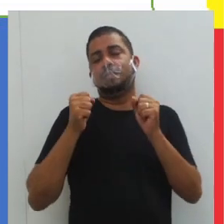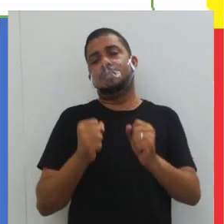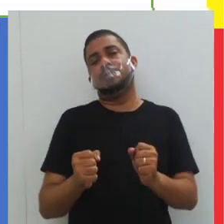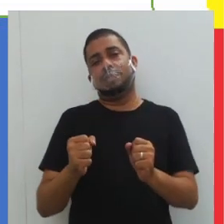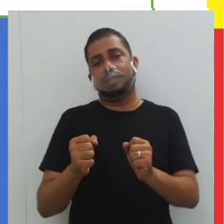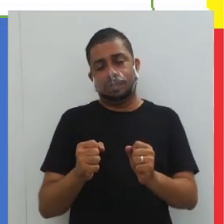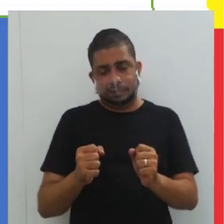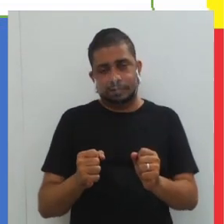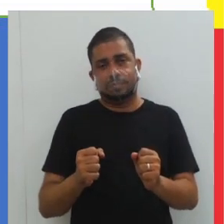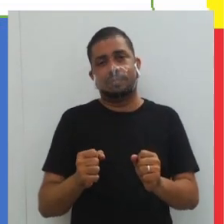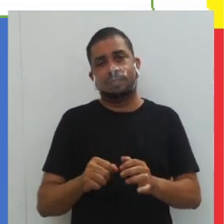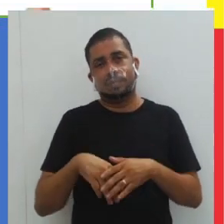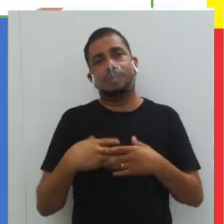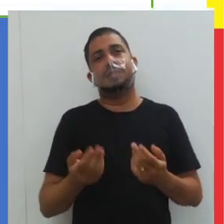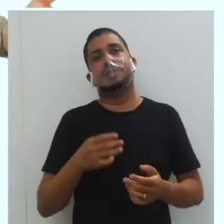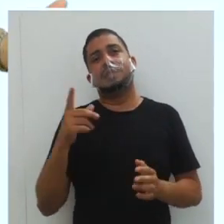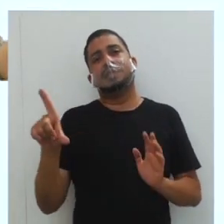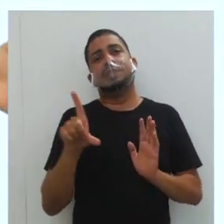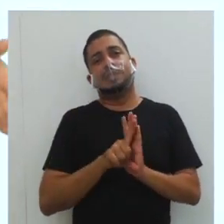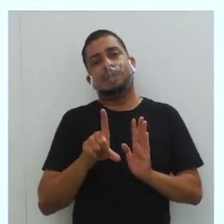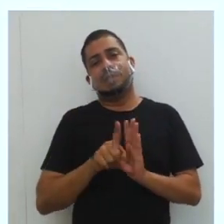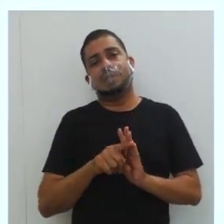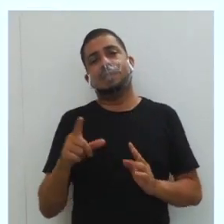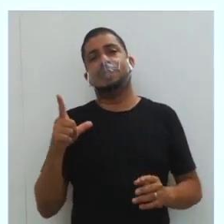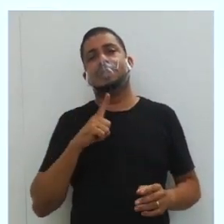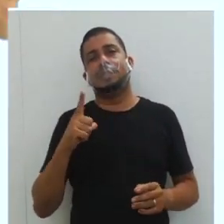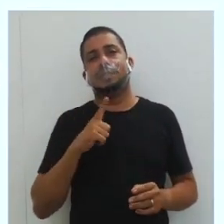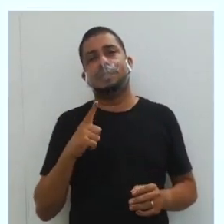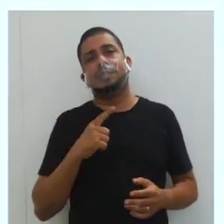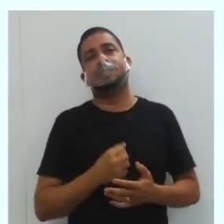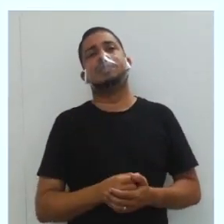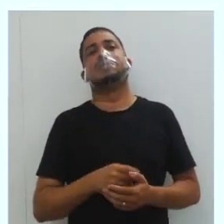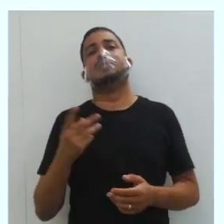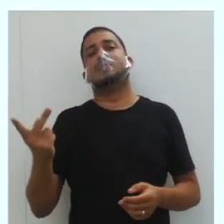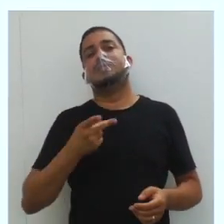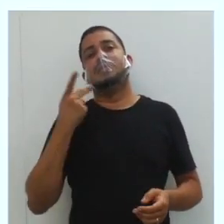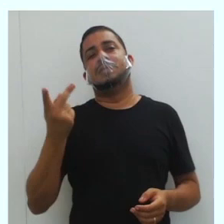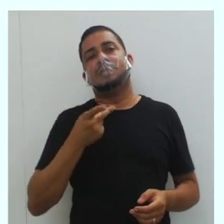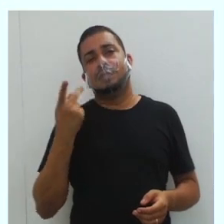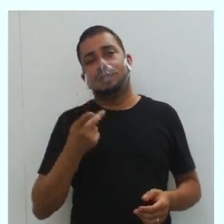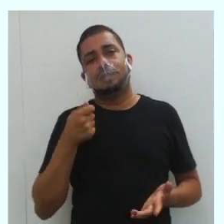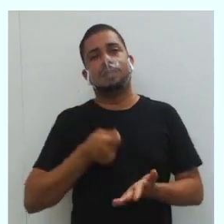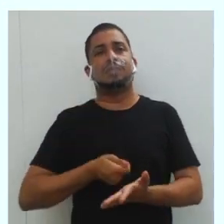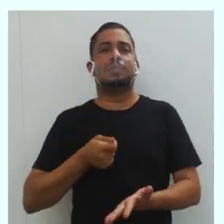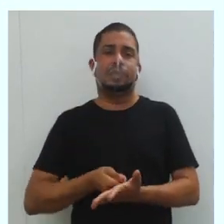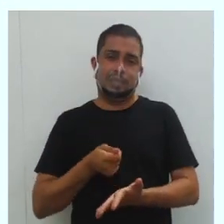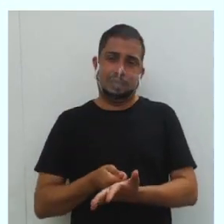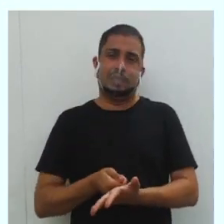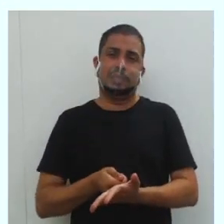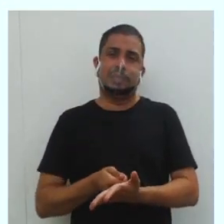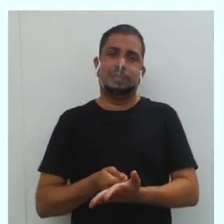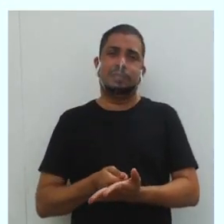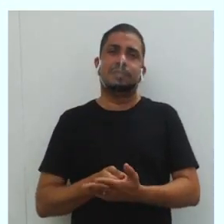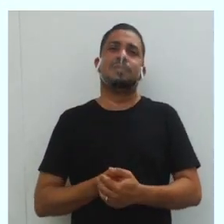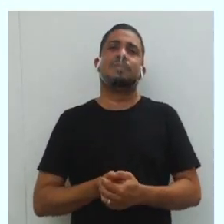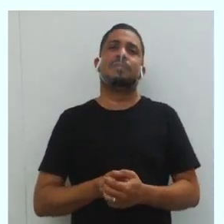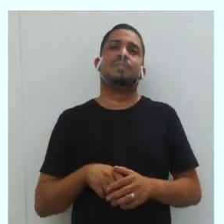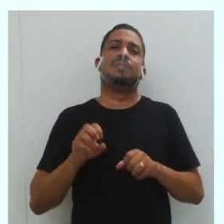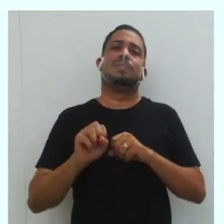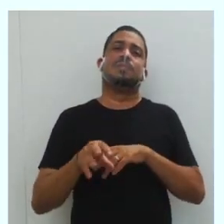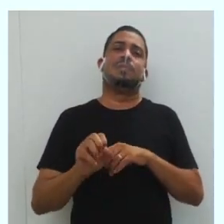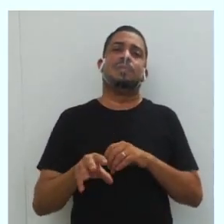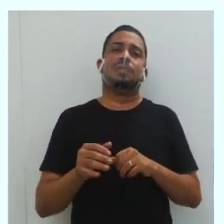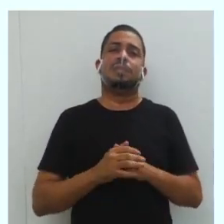de poder. É por isso que esta lei que está pregando, que diz justamente essa obrigatoriedade